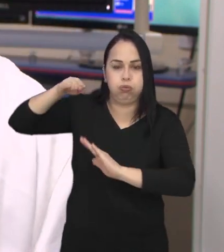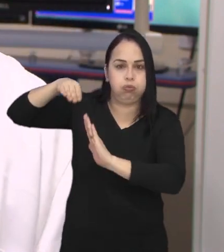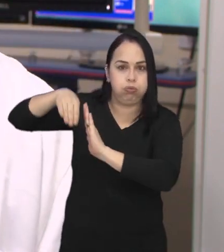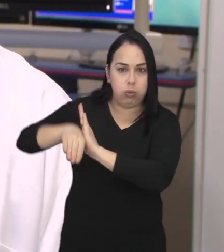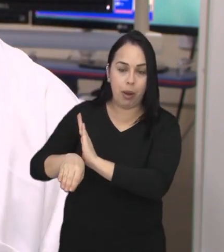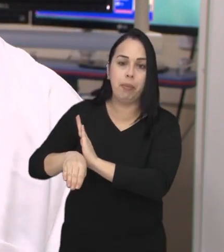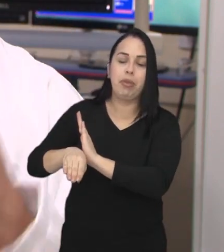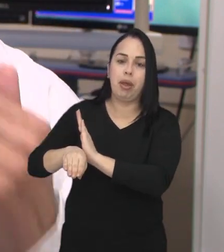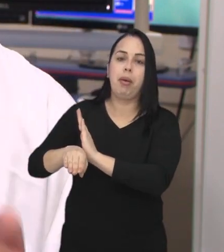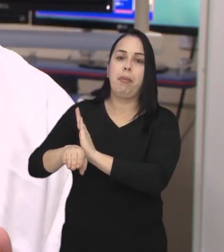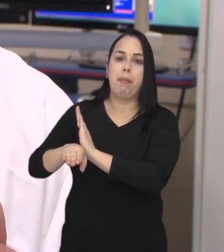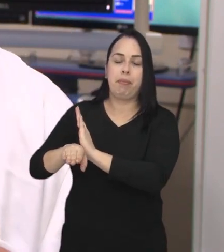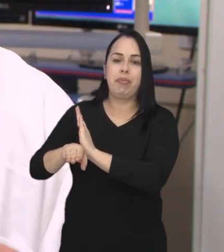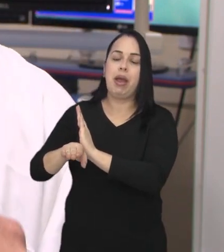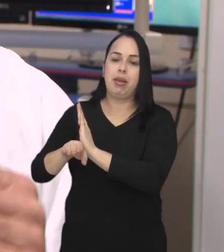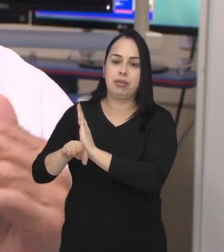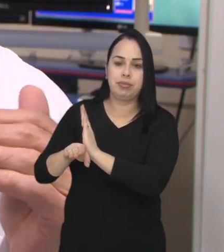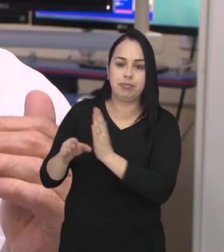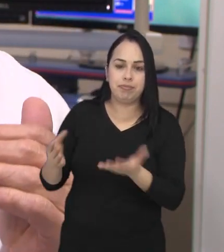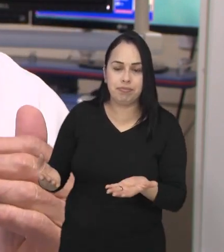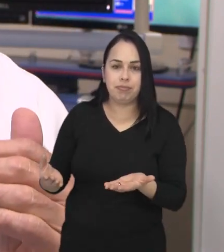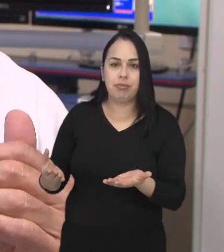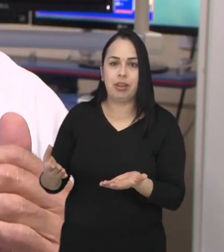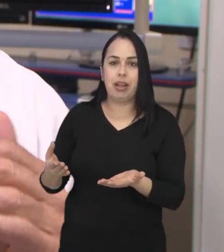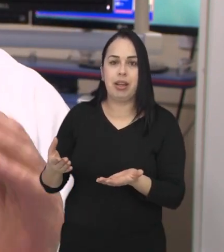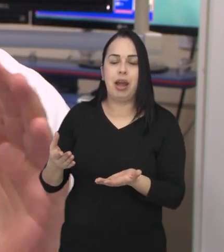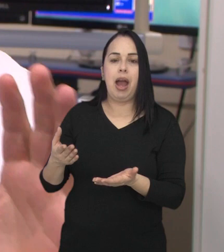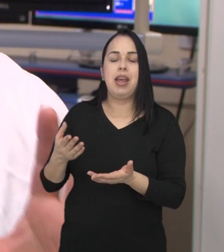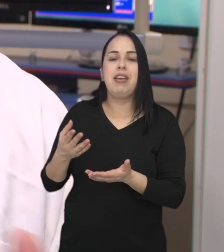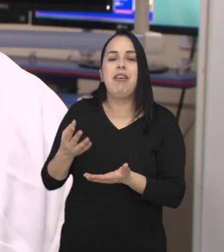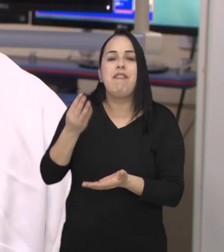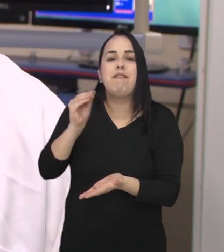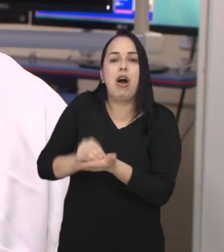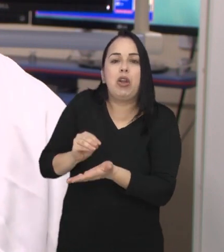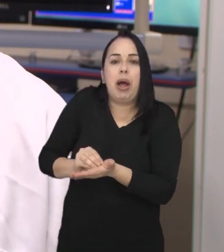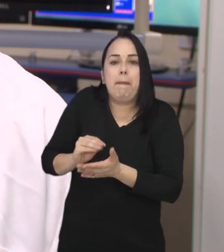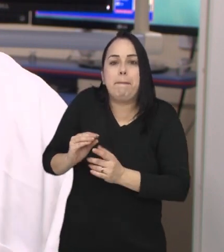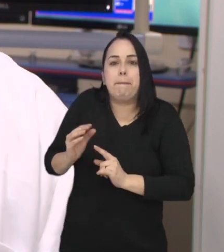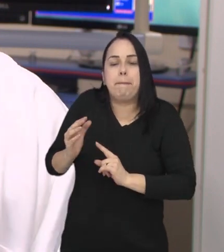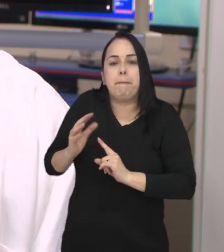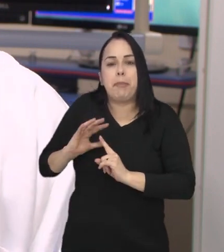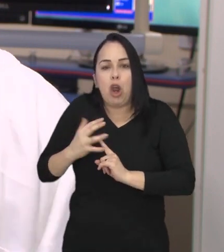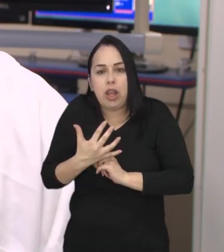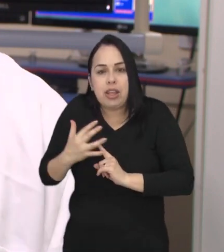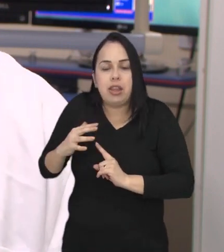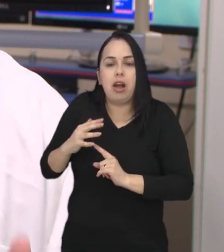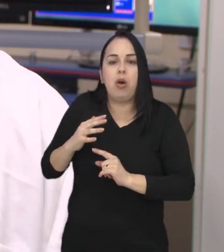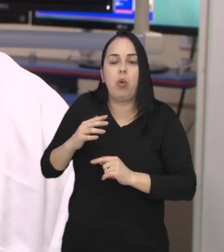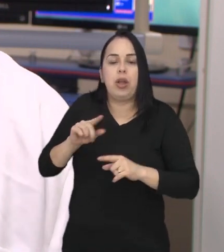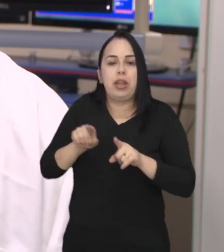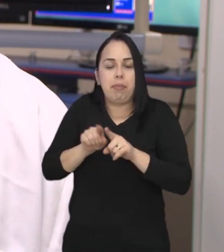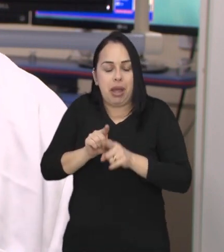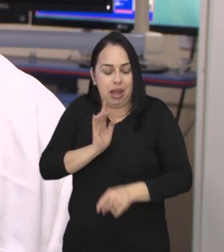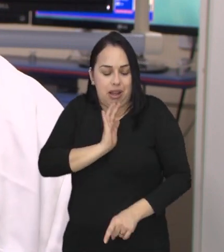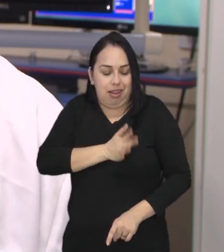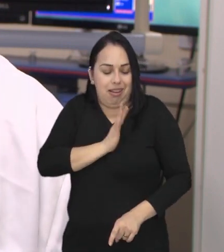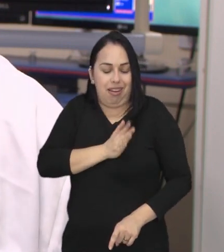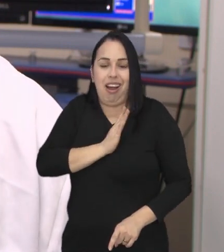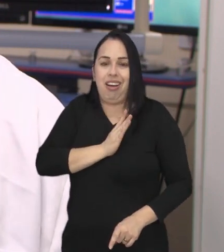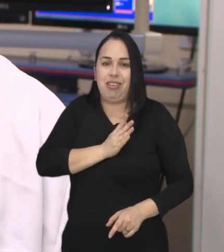hormonal nas mulheres que perde aquela proteção contra as doenças